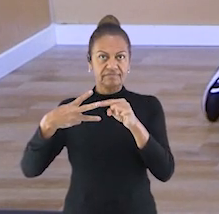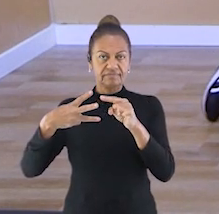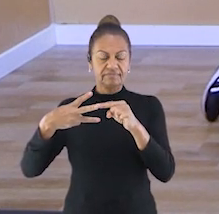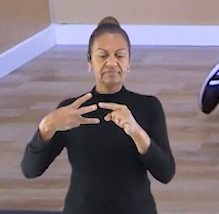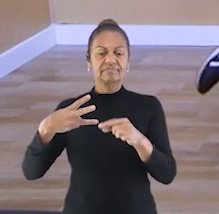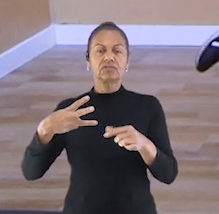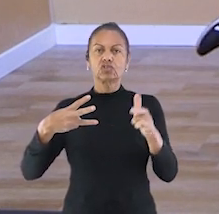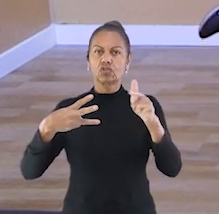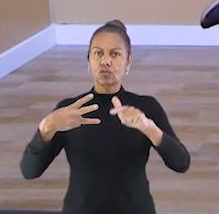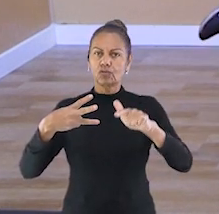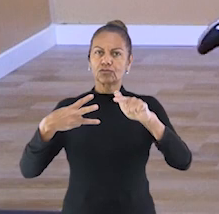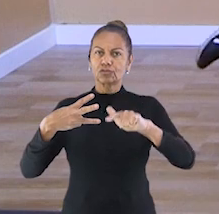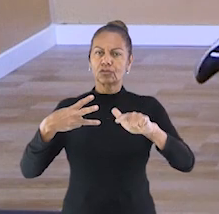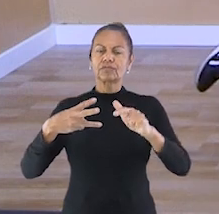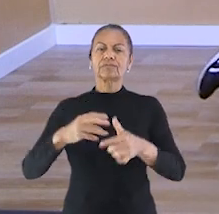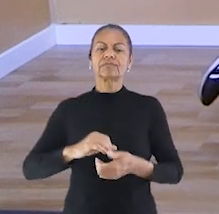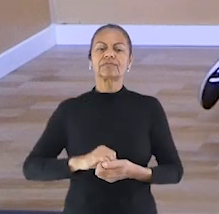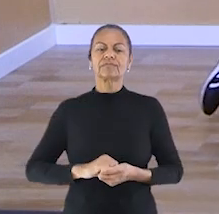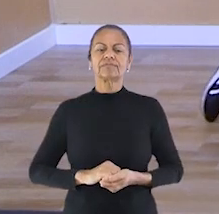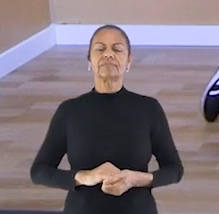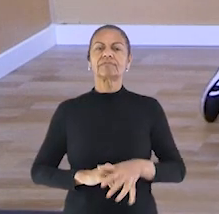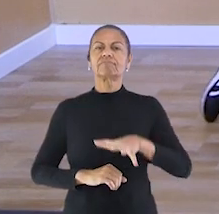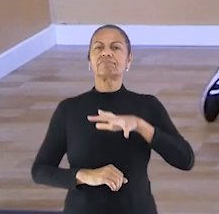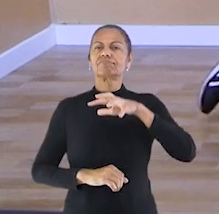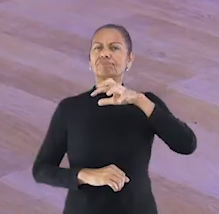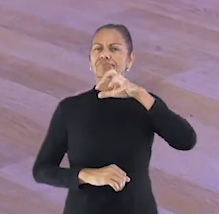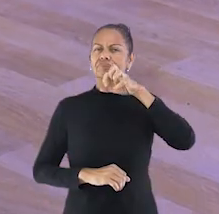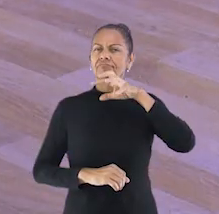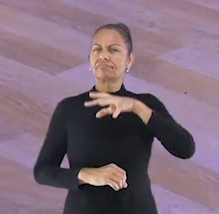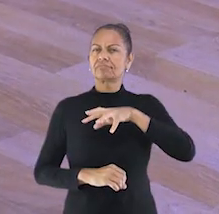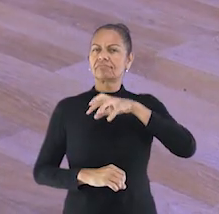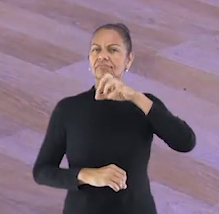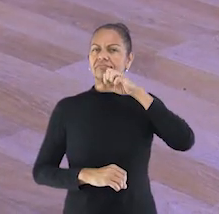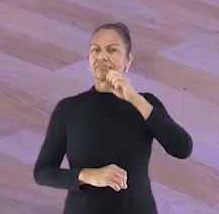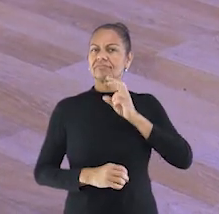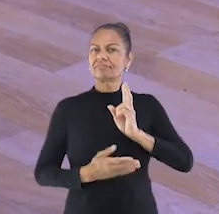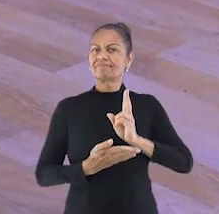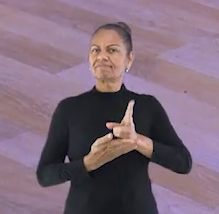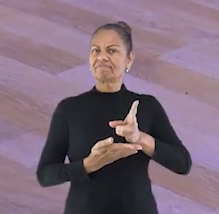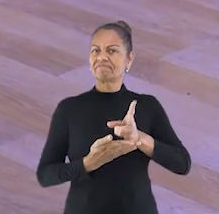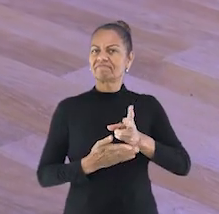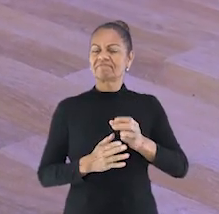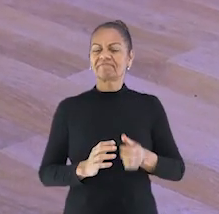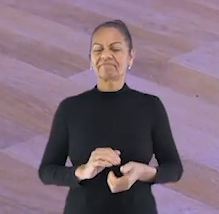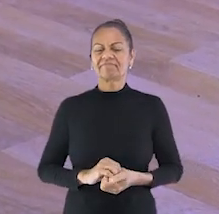Um, dois, sempre respirando. Três,